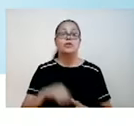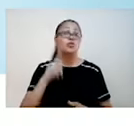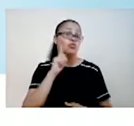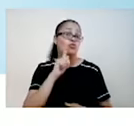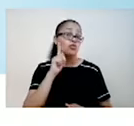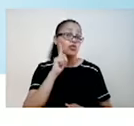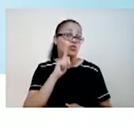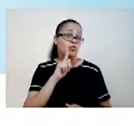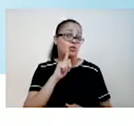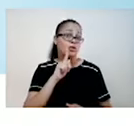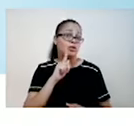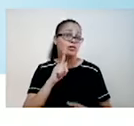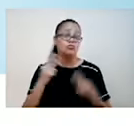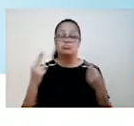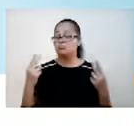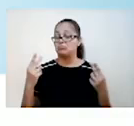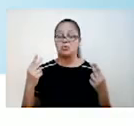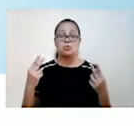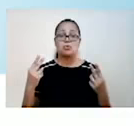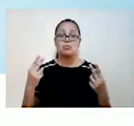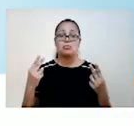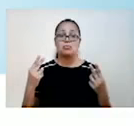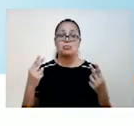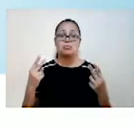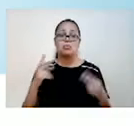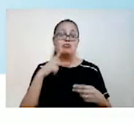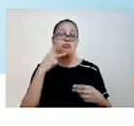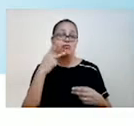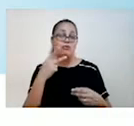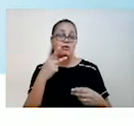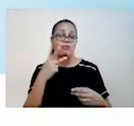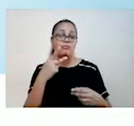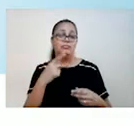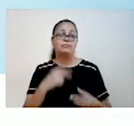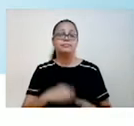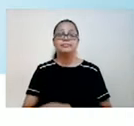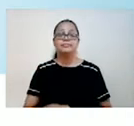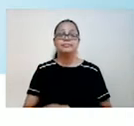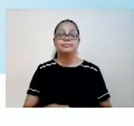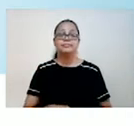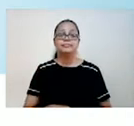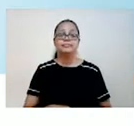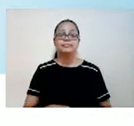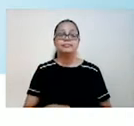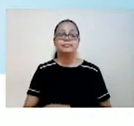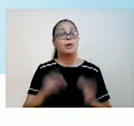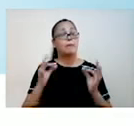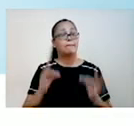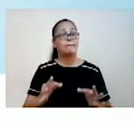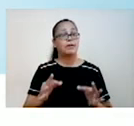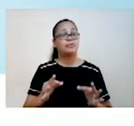Water. Really good. Perfeito, galera. So, let's have our continuation. Dando continuidade.